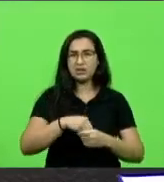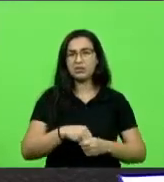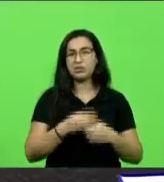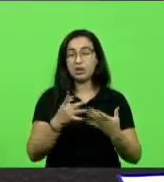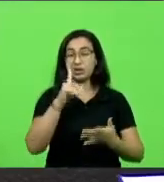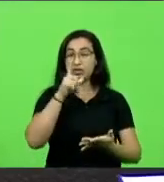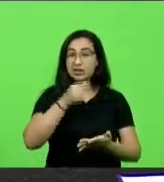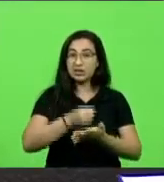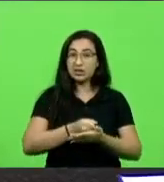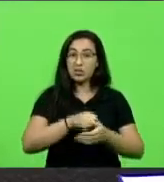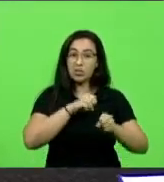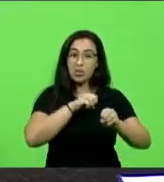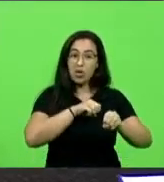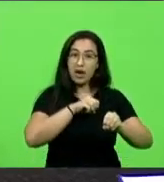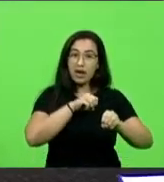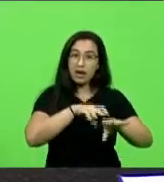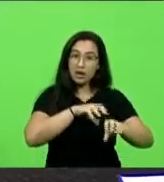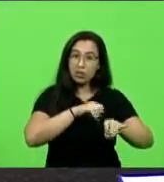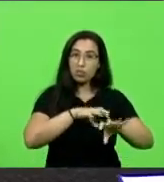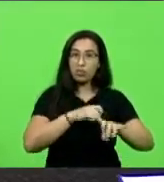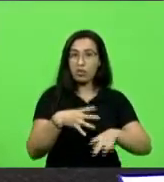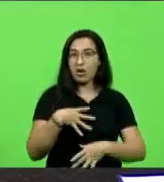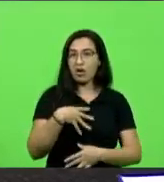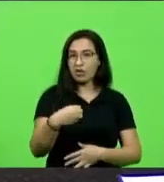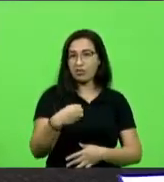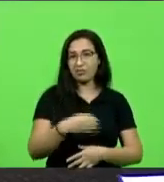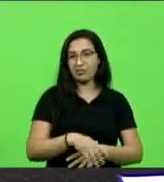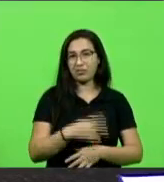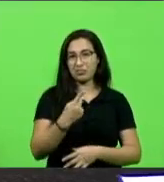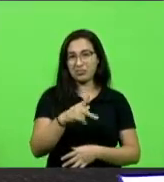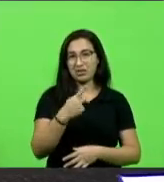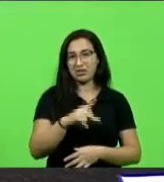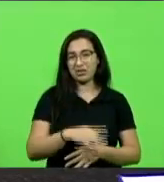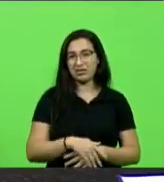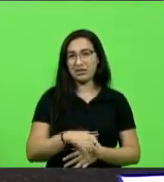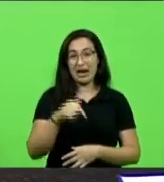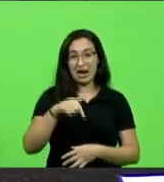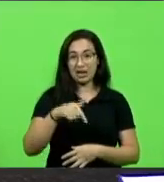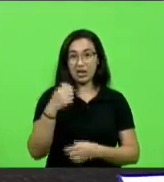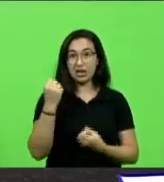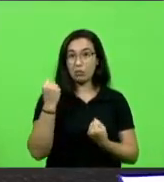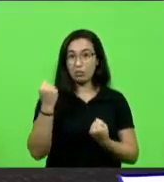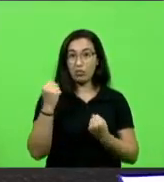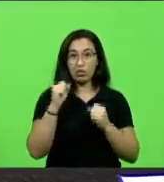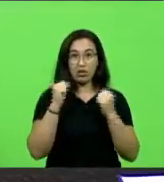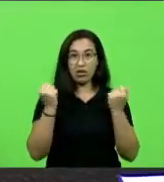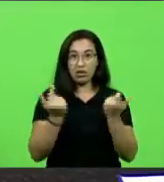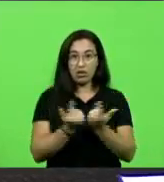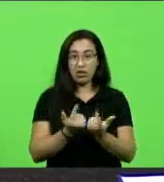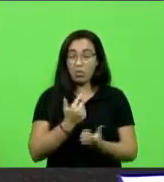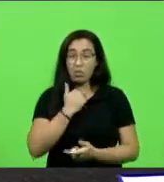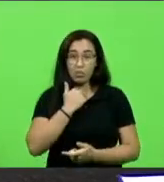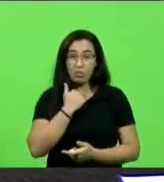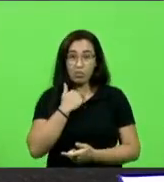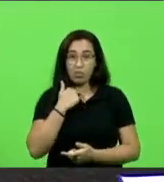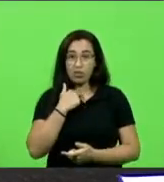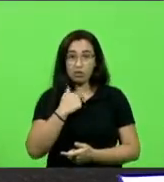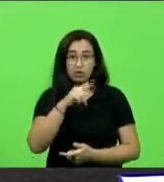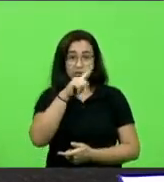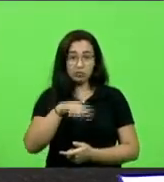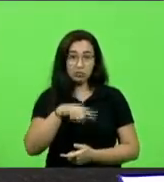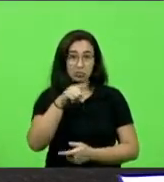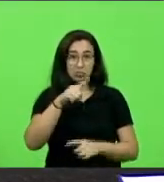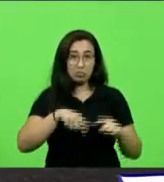educar seus filhos. Isso é um absurdo. Essa Casa, como eu falei, não tem o poder de impedir que ninguém faça educação